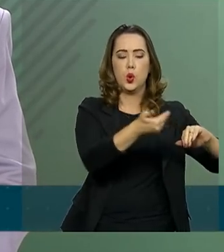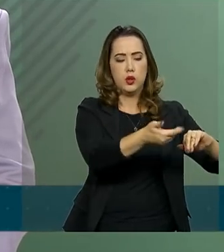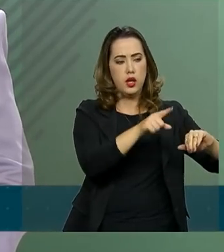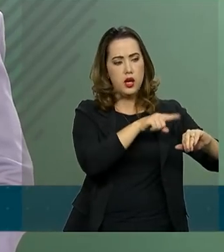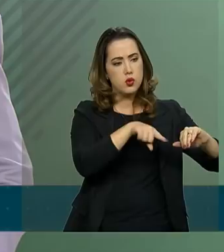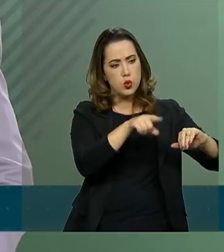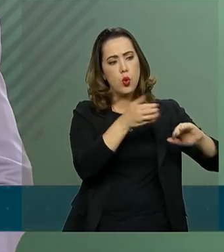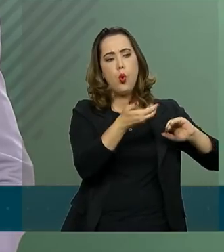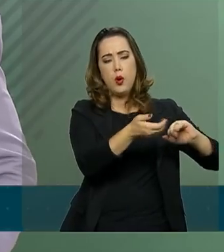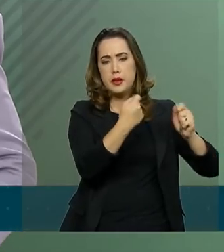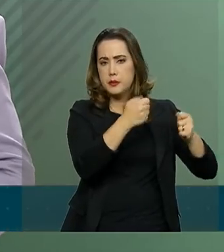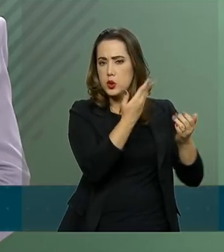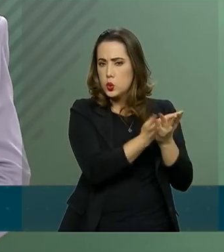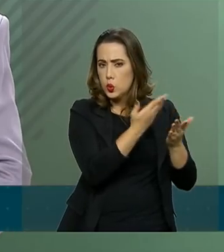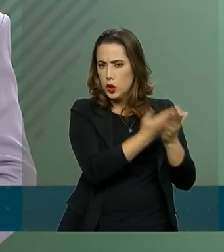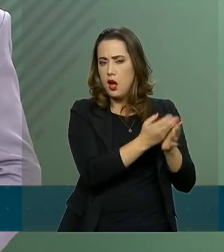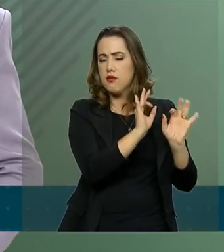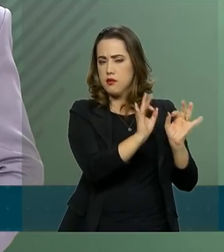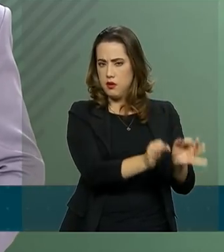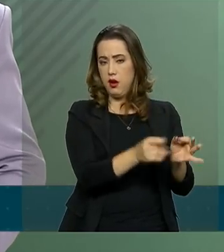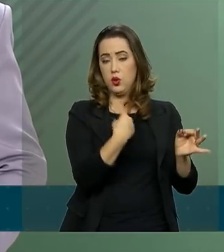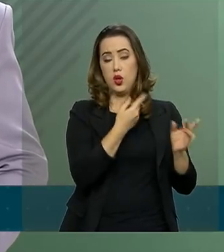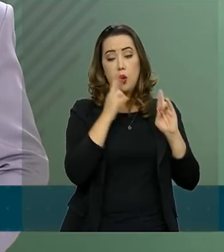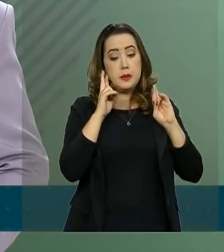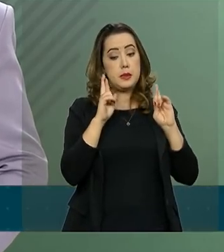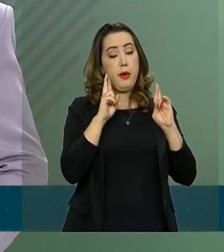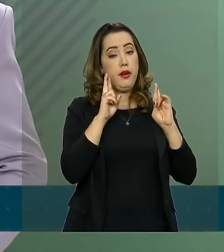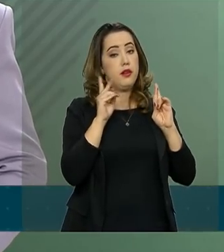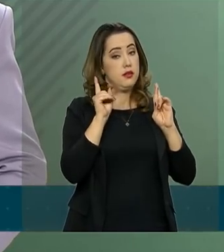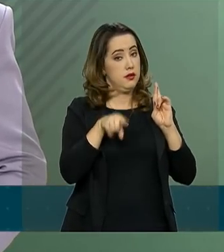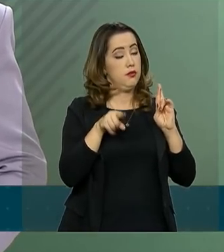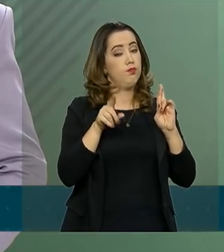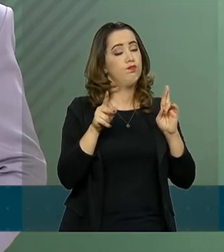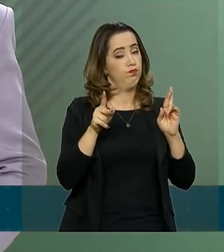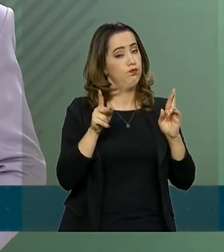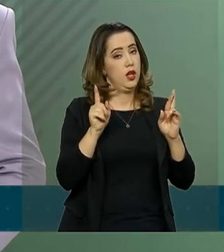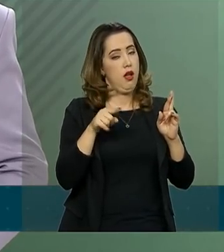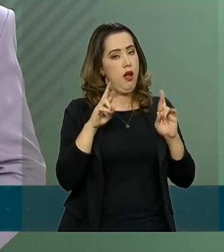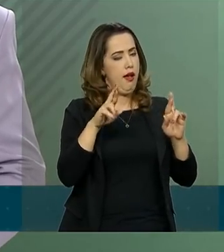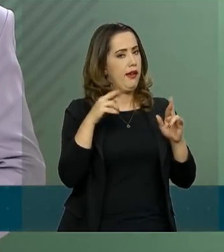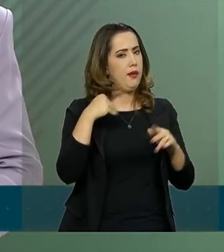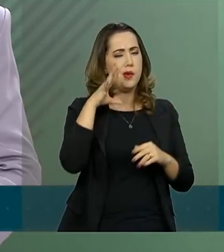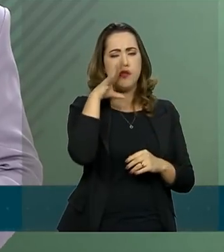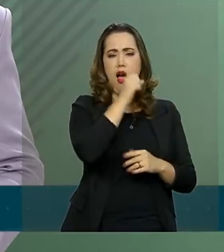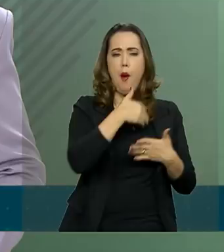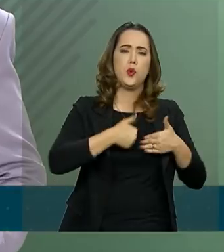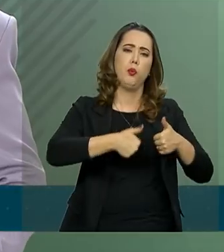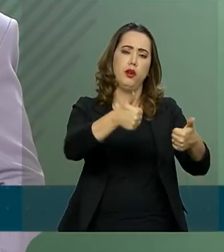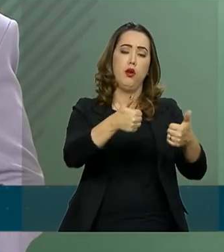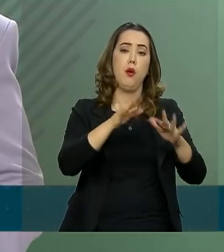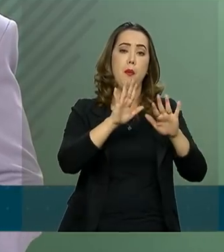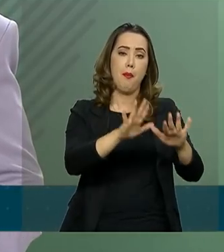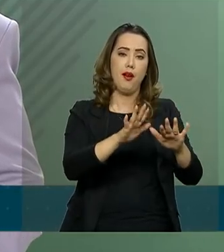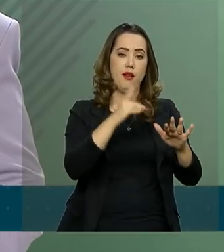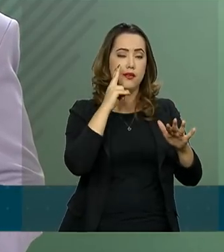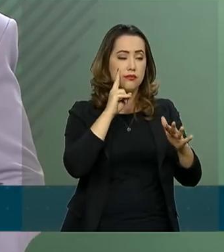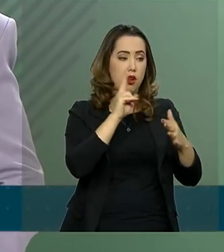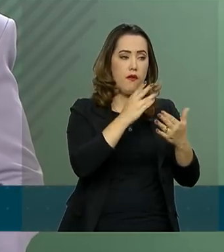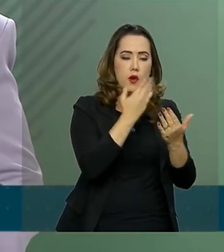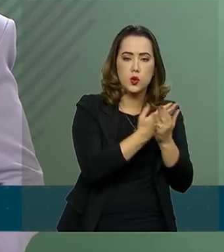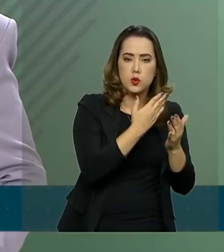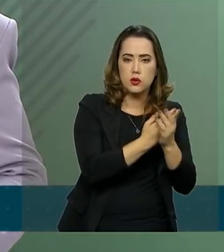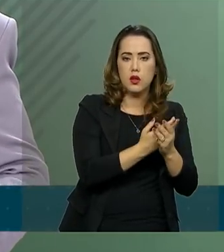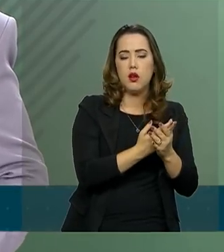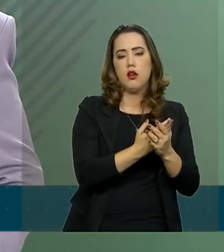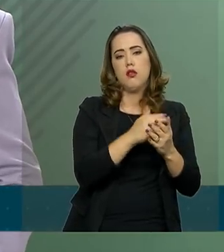importante que o Congresso analise. Nossa esperança é que seja, no menor prazo possível, colocada a apreciação e